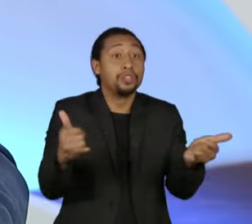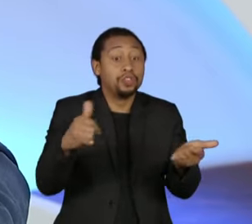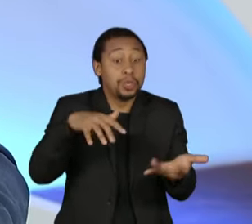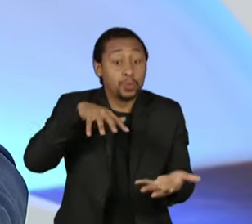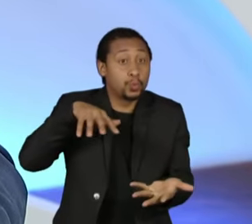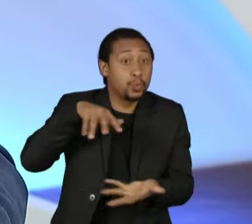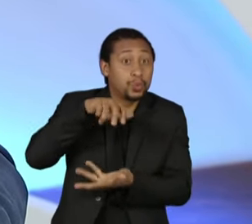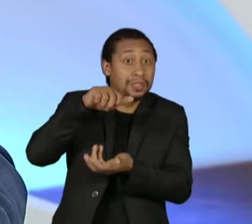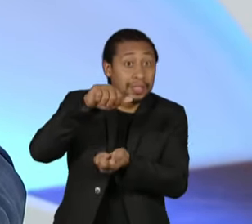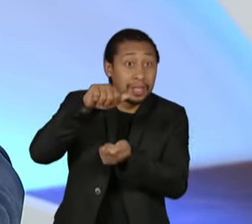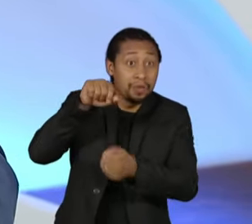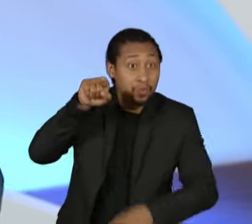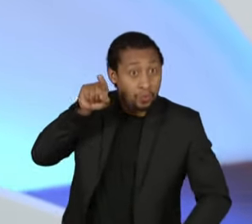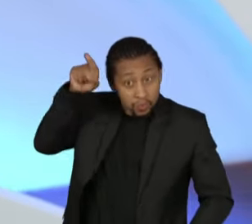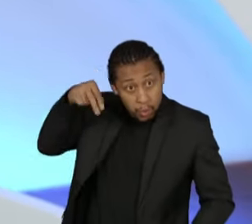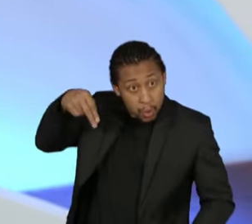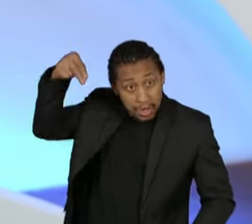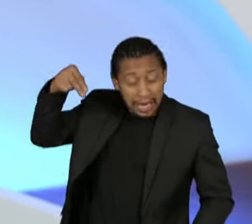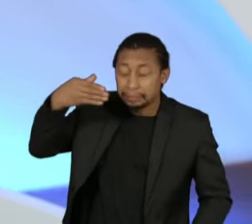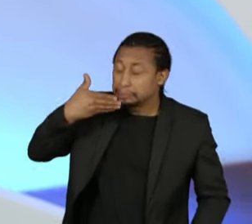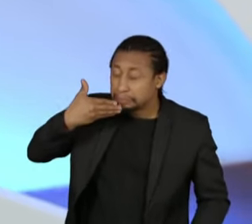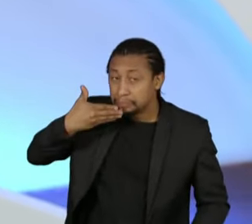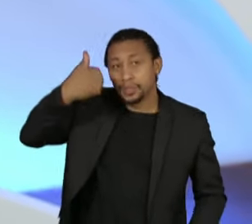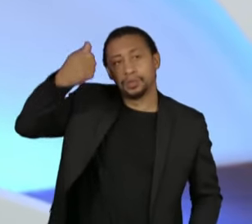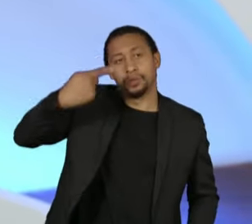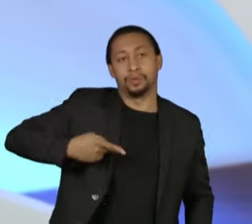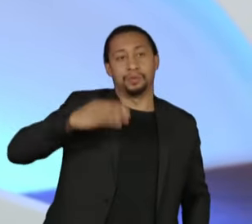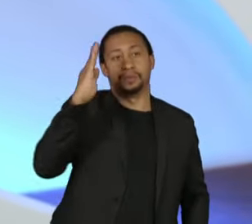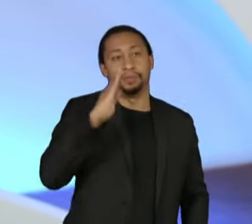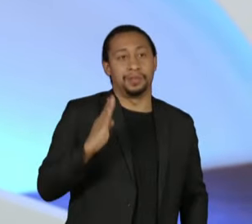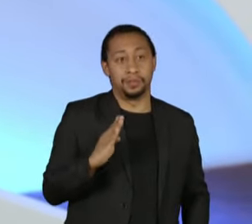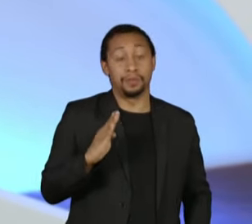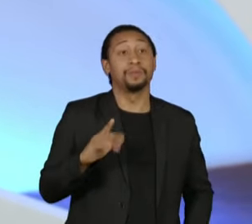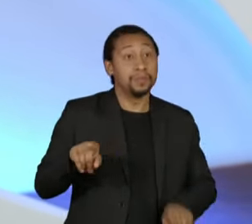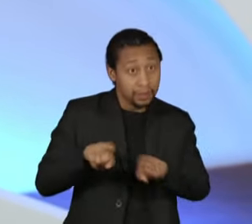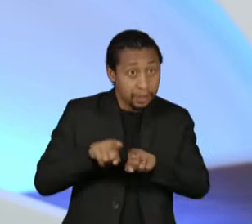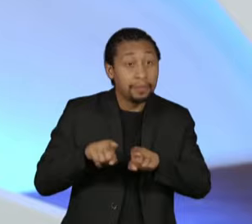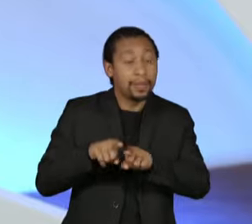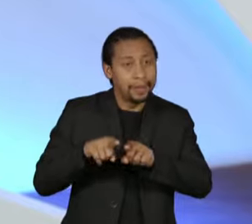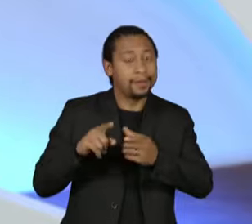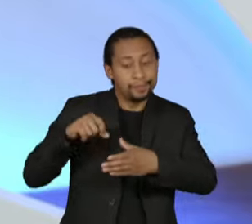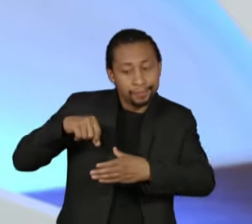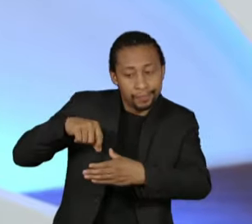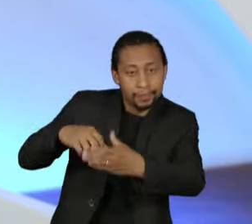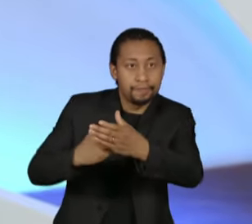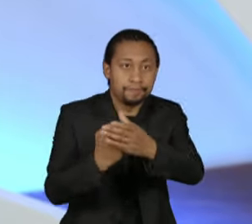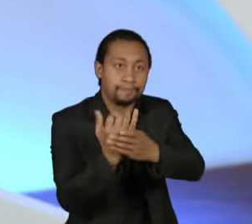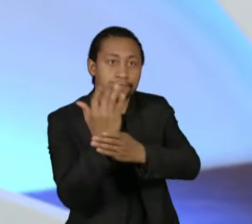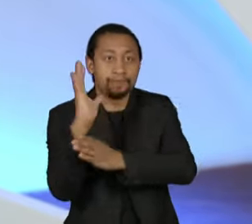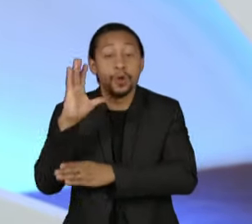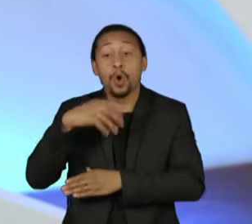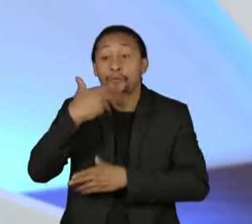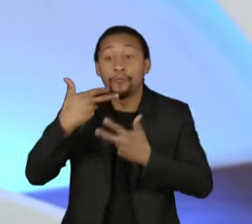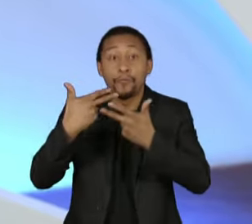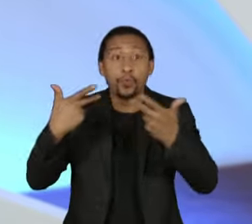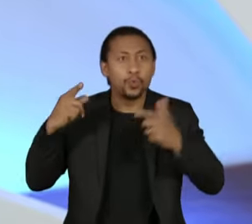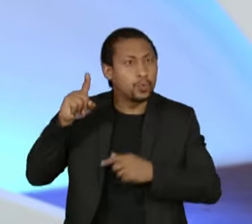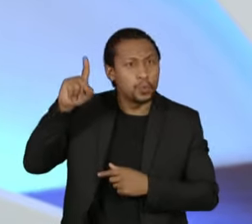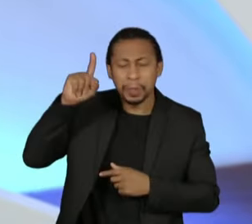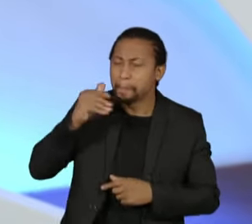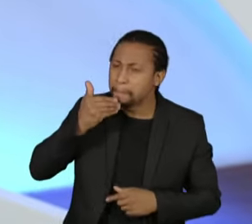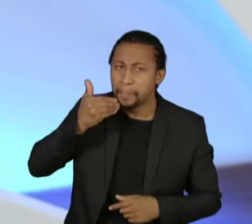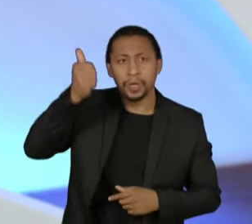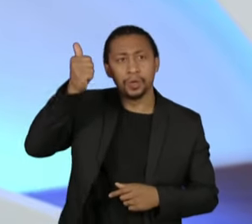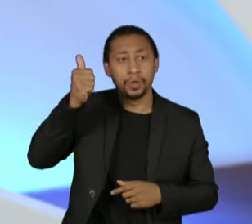do Brasil, é hoje um dos maiores produtores de frutas do Brasil, é um dos maiores produtores de mel do Brasil, é um dos